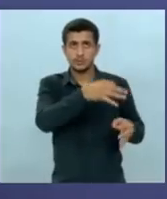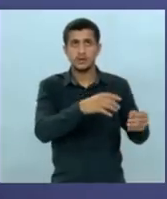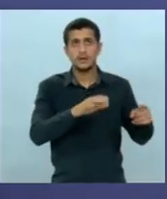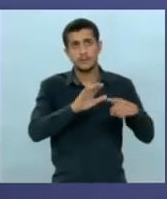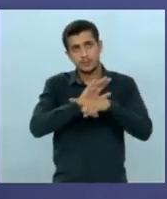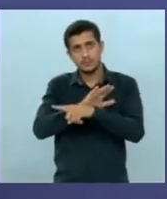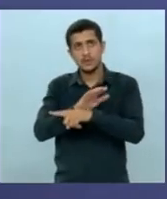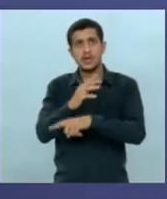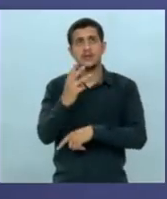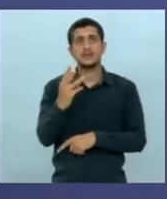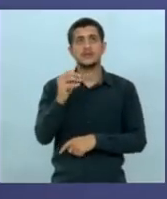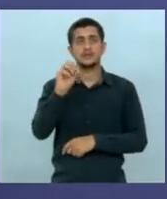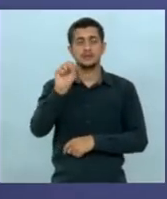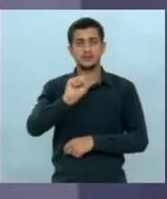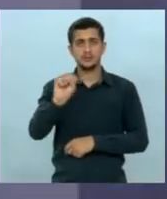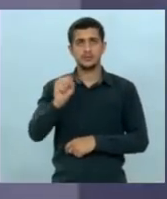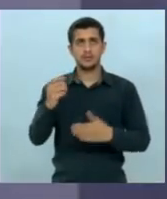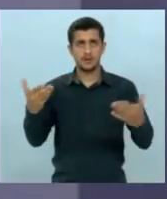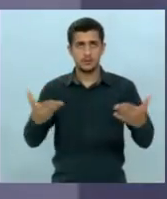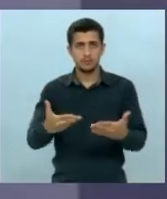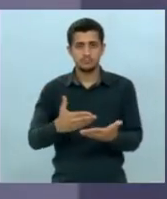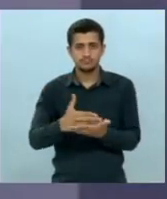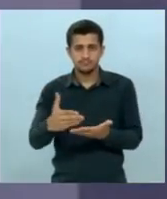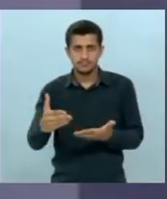segundos a partir de agora